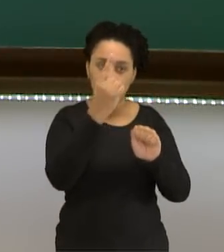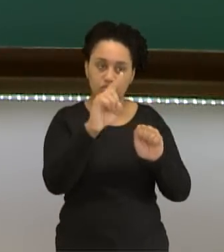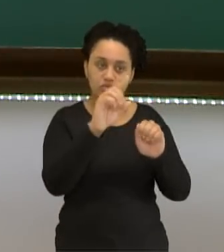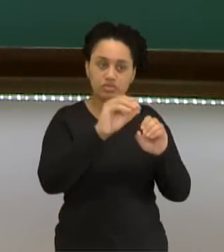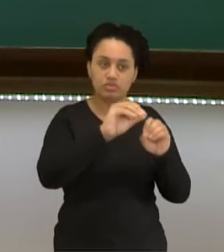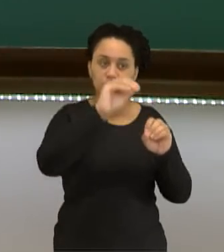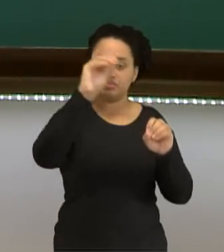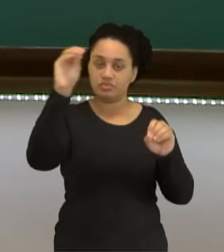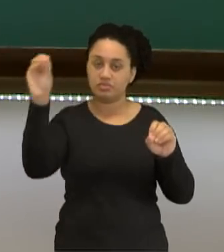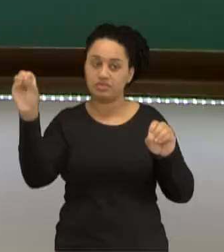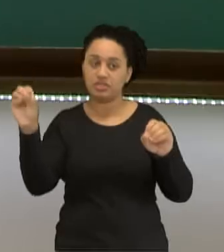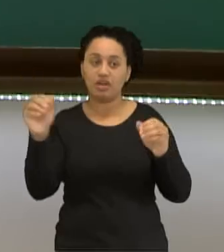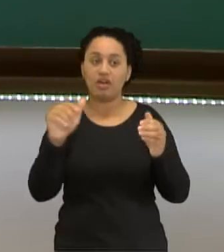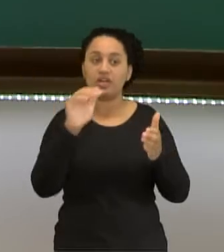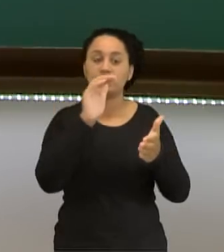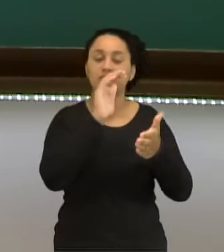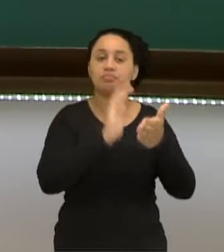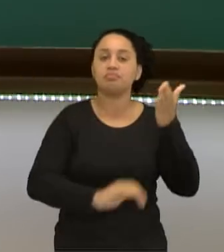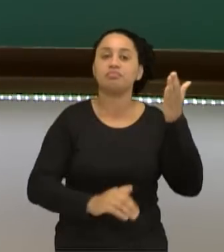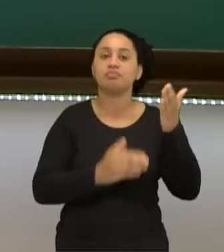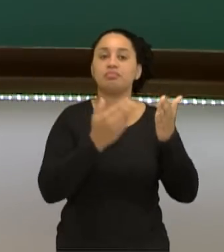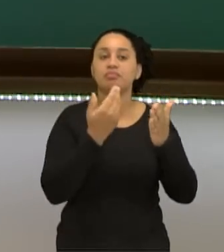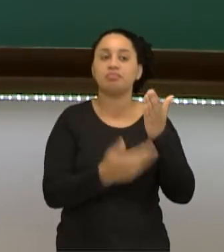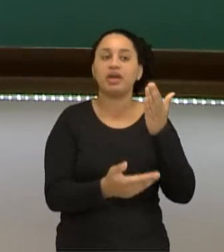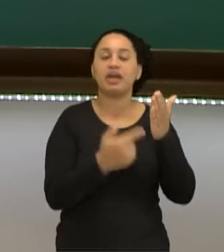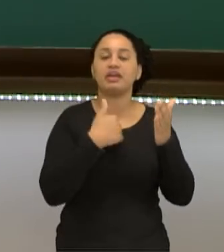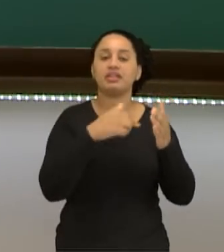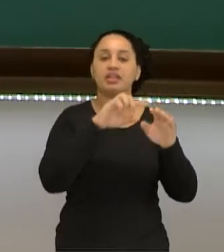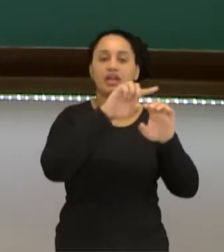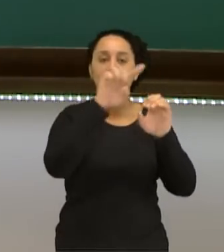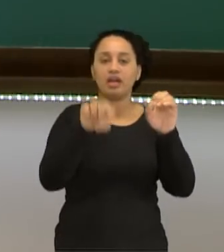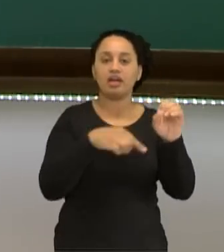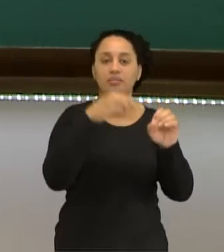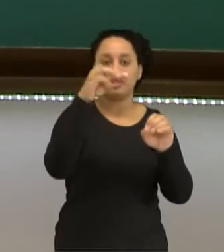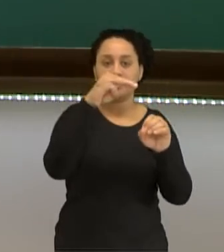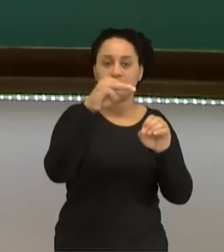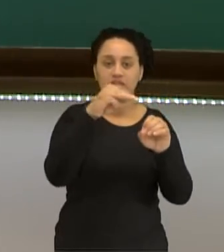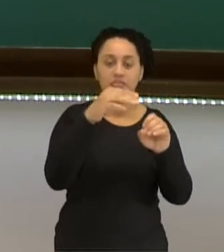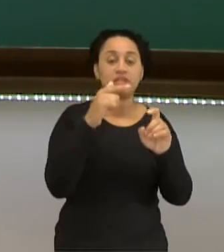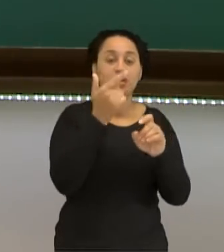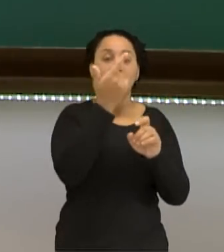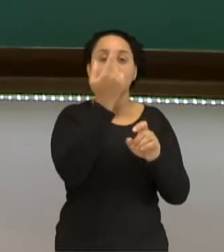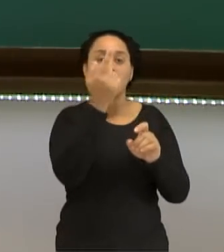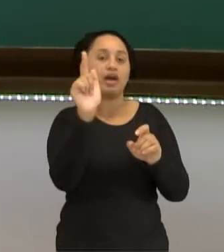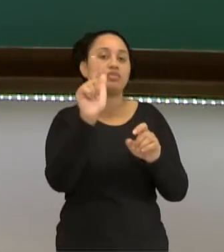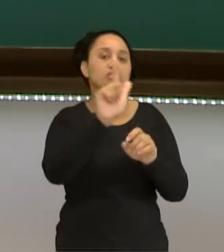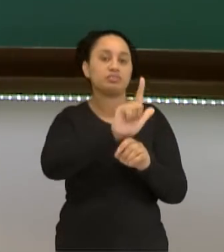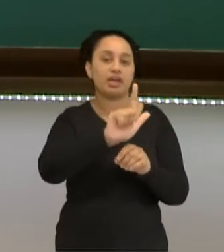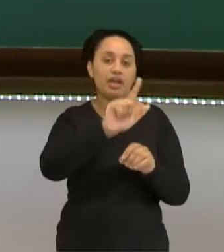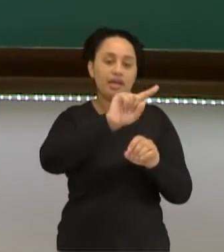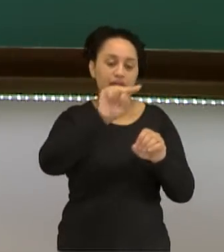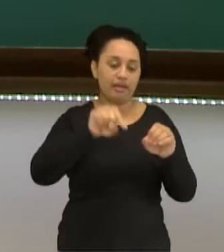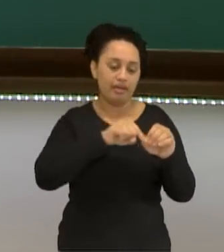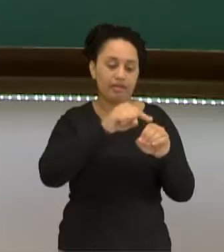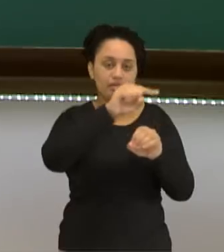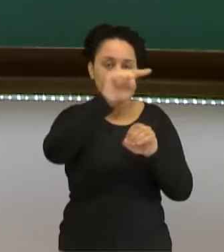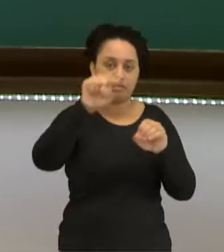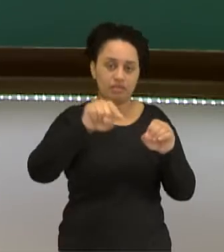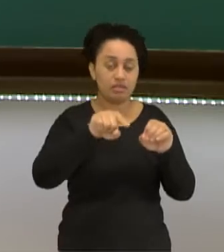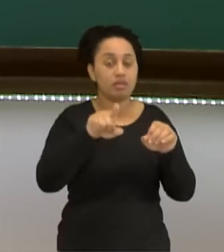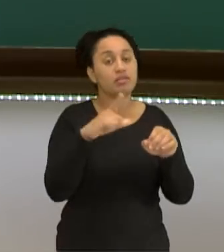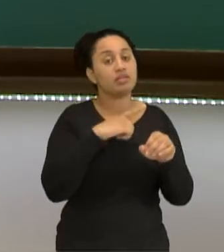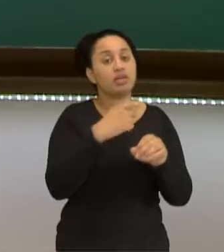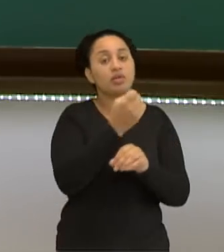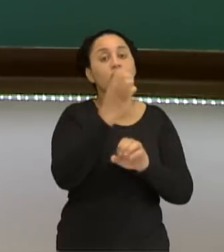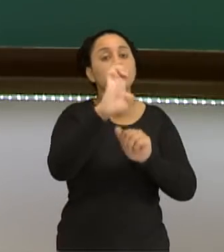camada M. Agora, qual que fica sendo a última camada dele? A camada L. Com quantos elétrons? Oito. Ele também